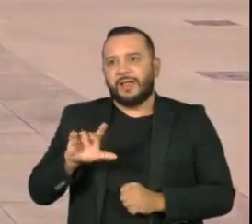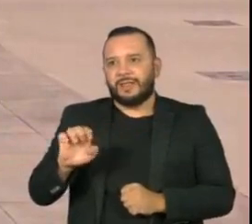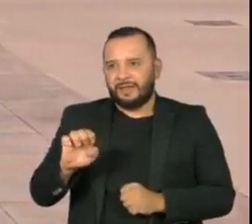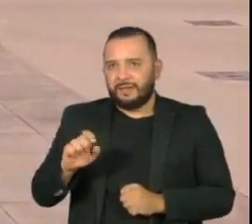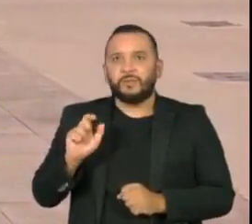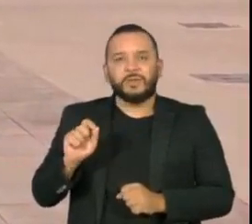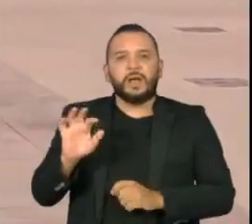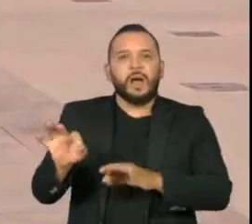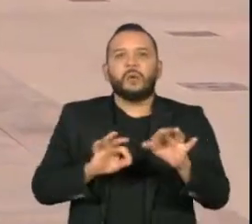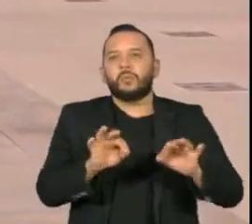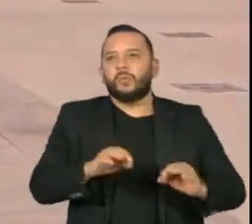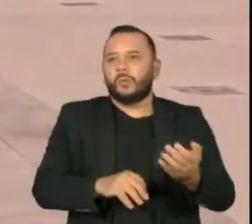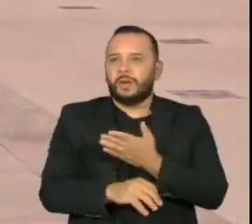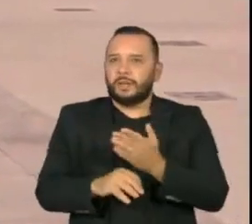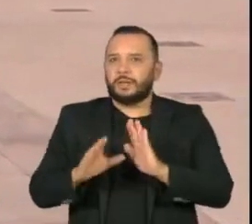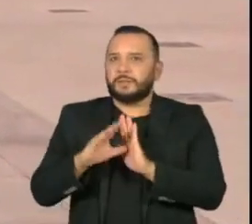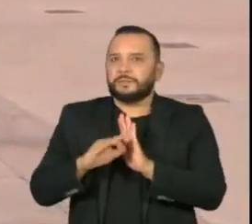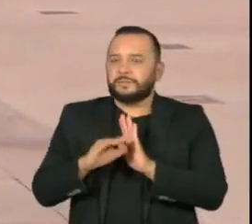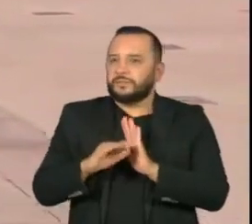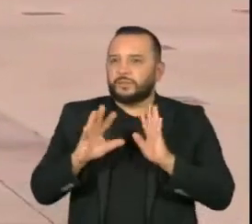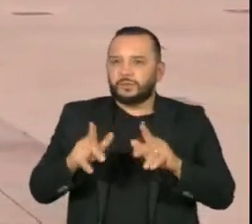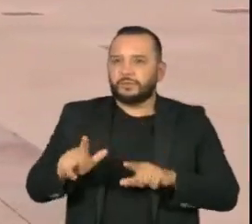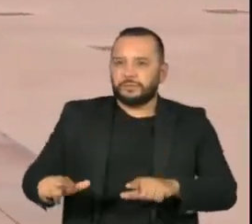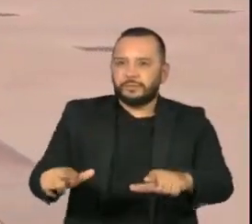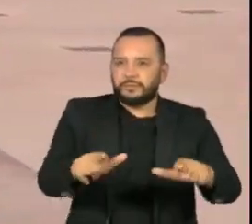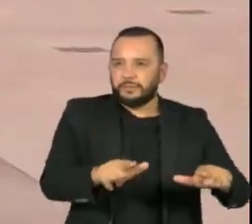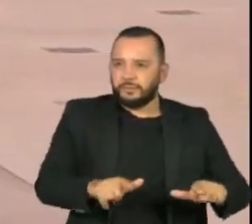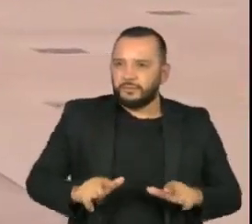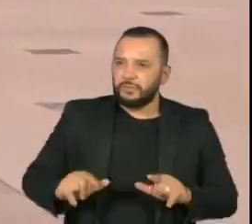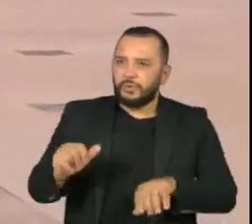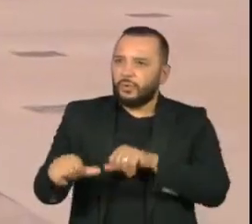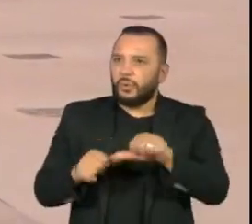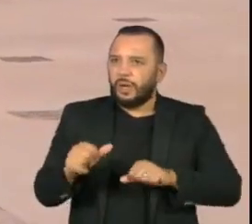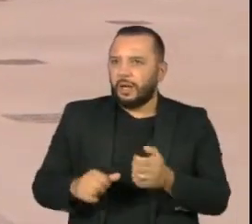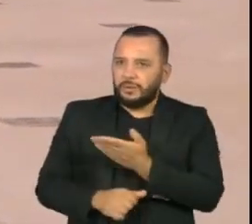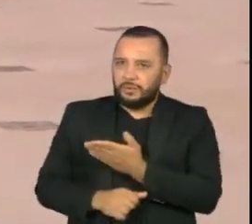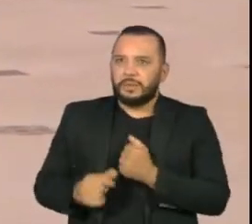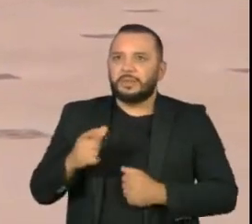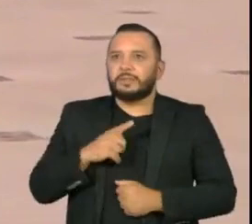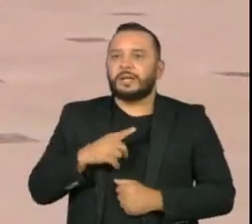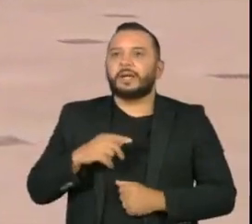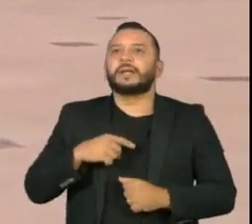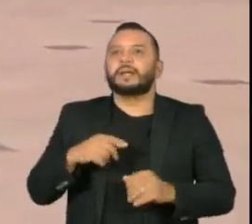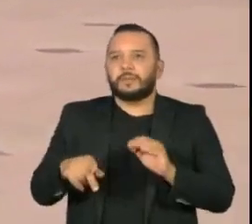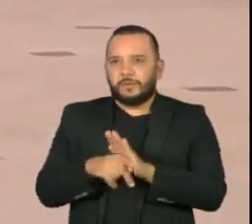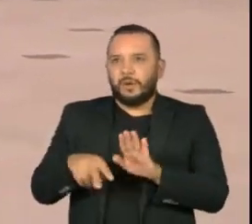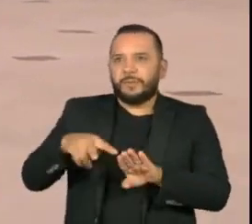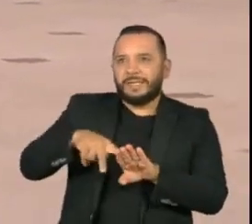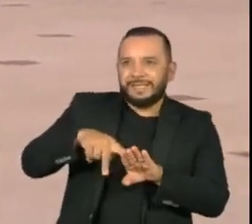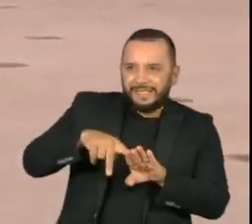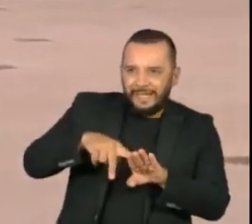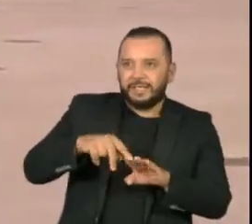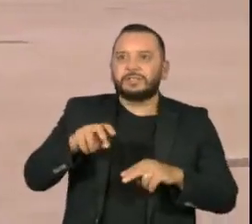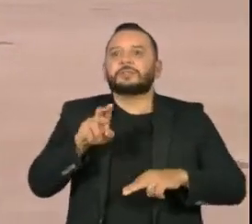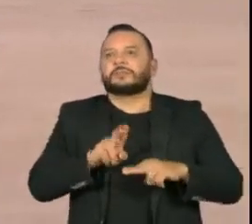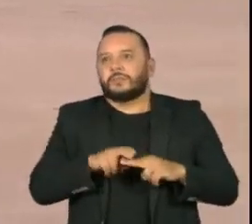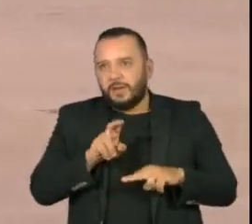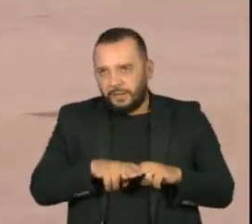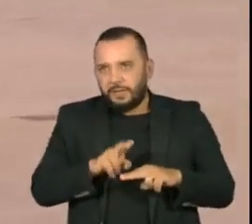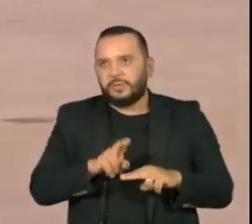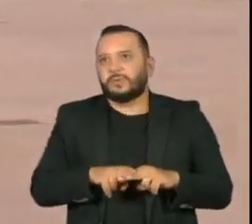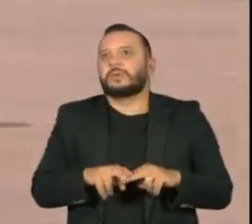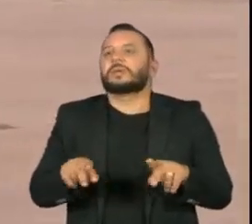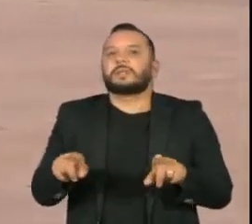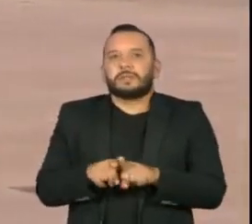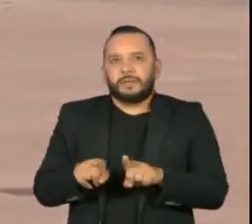trocado aqui no Vale do Anhangabaú, por exemplo? Todo o piso foi trocado, tem uma nova pista de esqueço também, bancos, quiosques. Esses